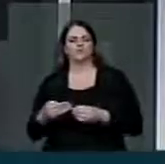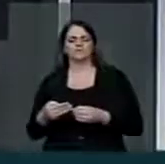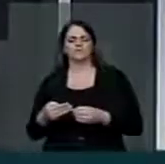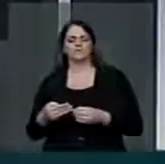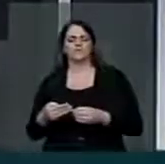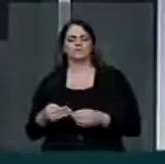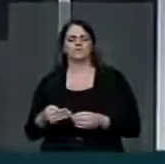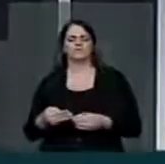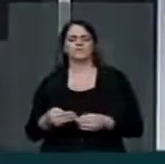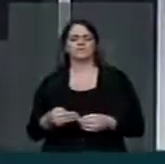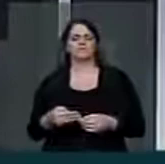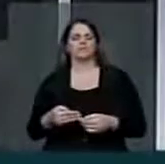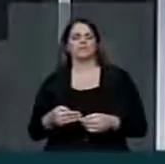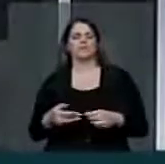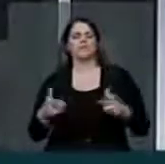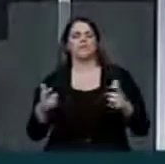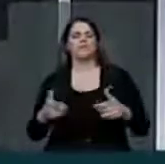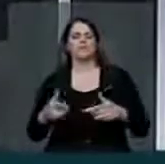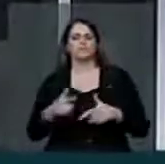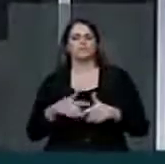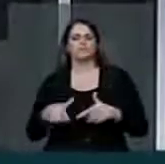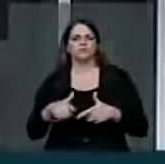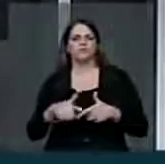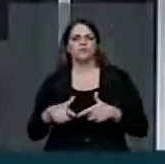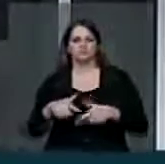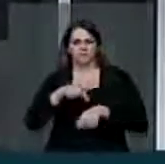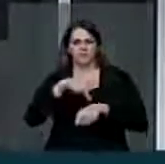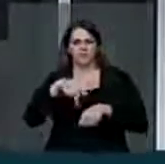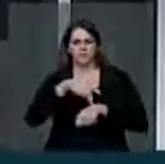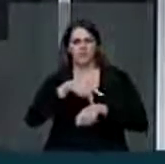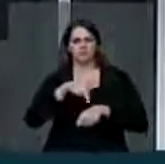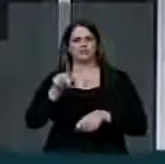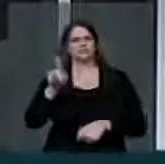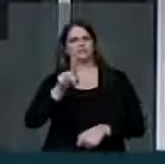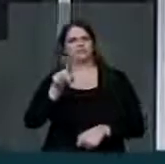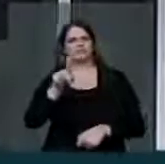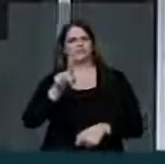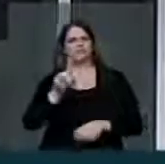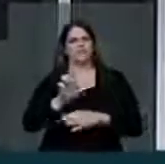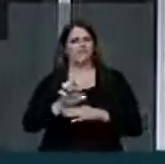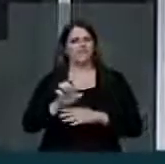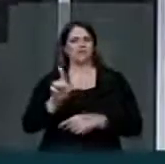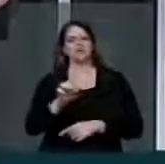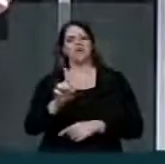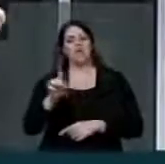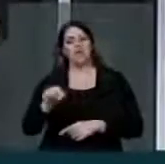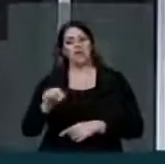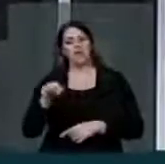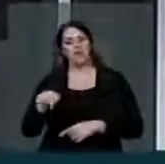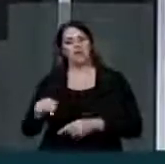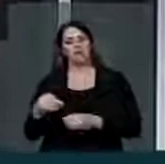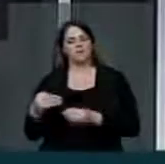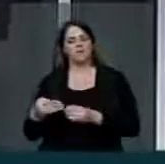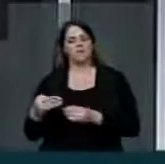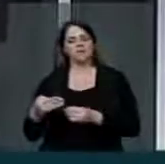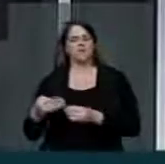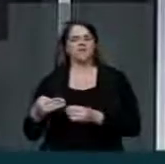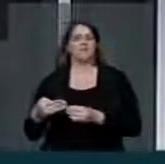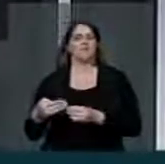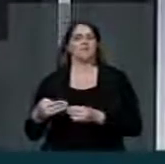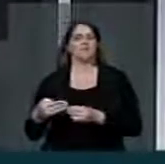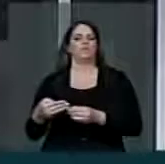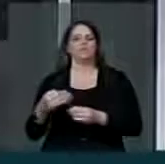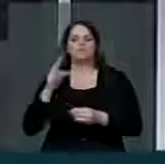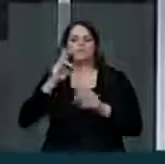município. Onde é que estão os problemas? Os problemas não estão no país, os problemas não estão no estado, o problema está no município. É ali onde você